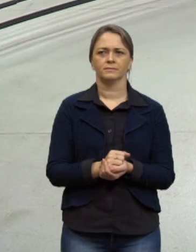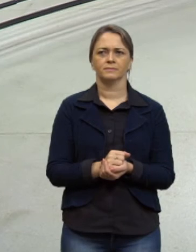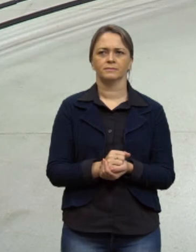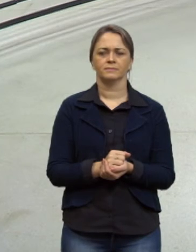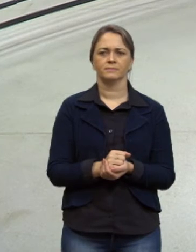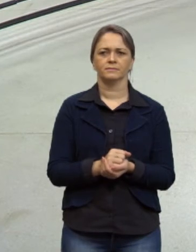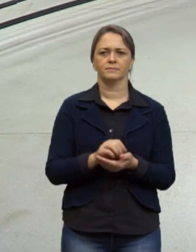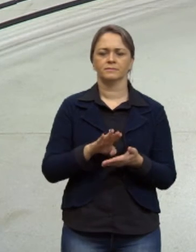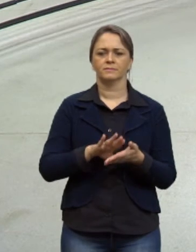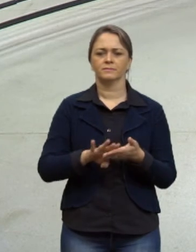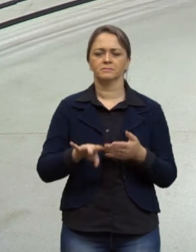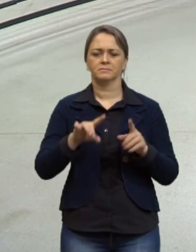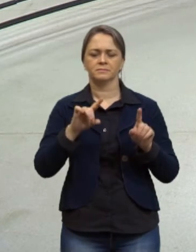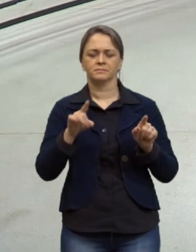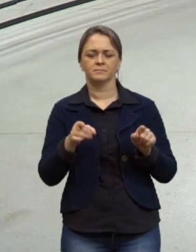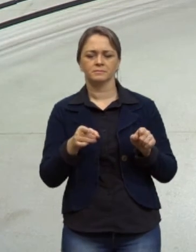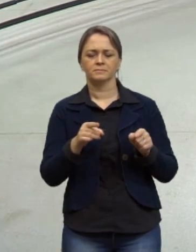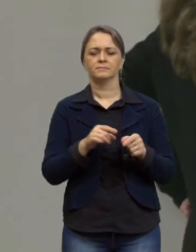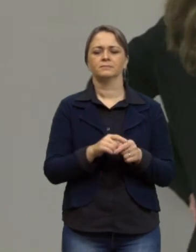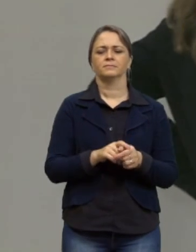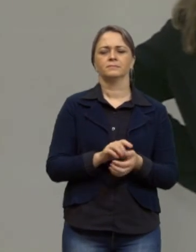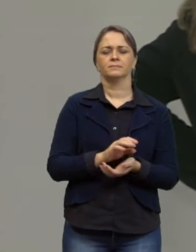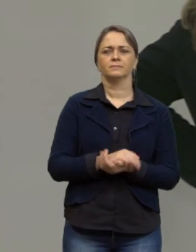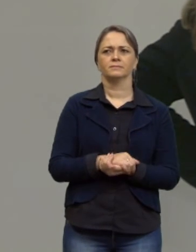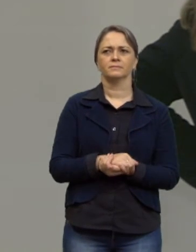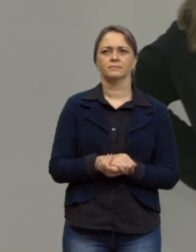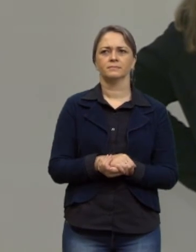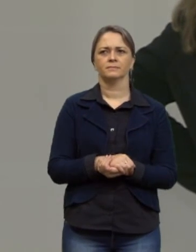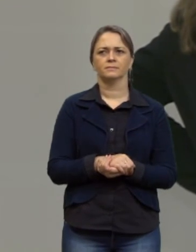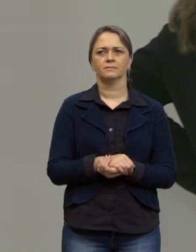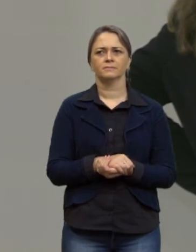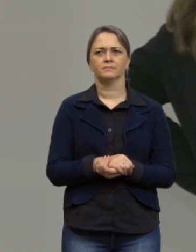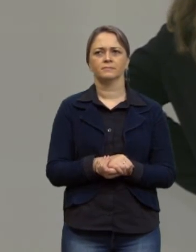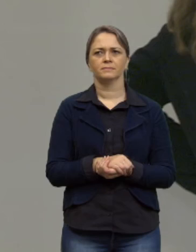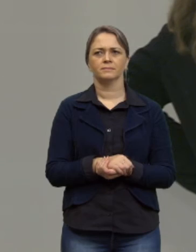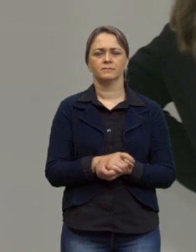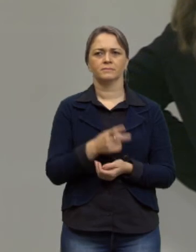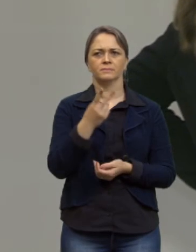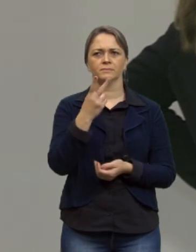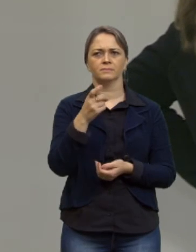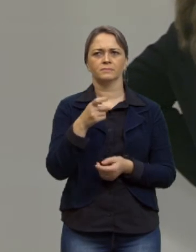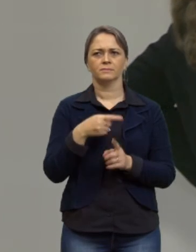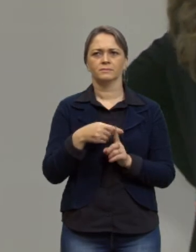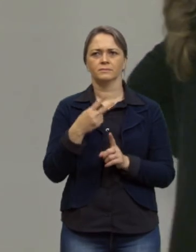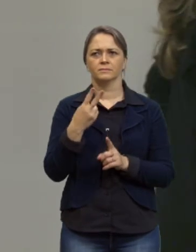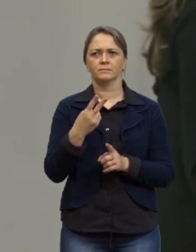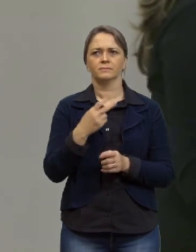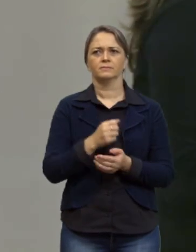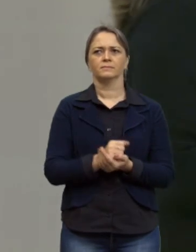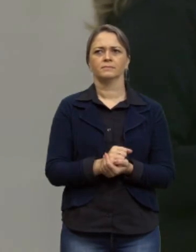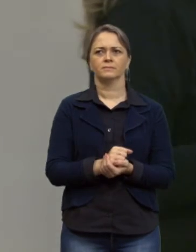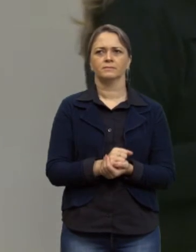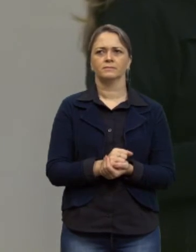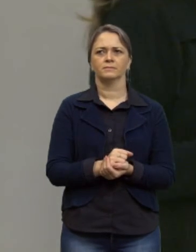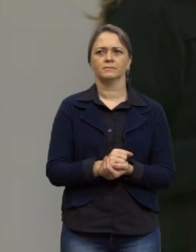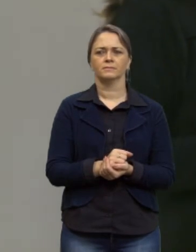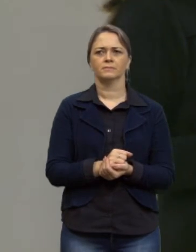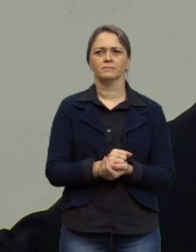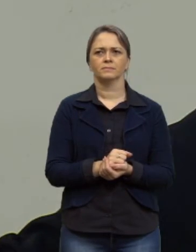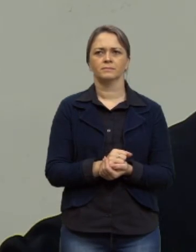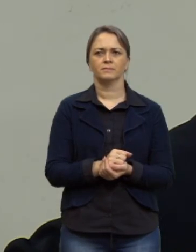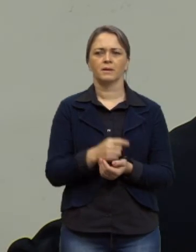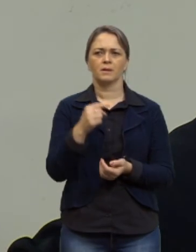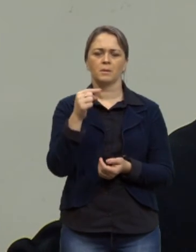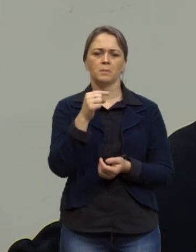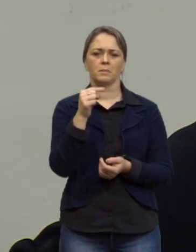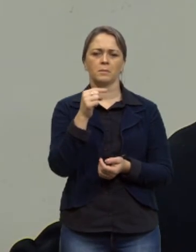vou tirar esses parênteses daqui tá então 2x mais 2 ó como eu tenho um